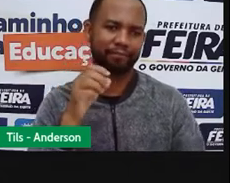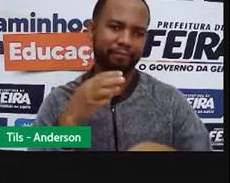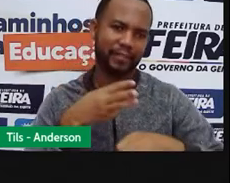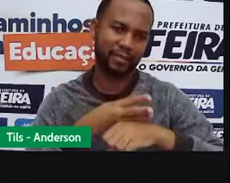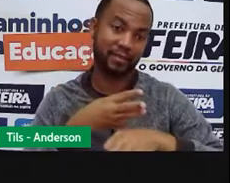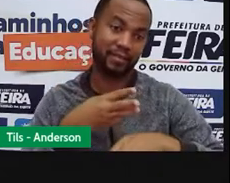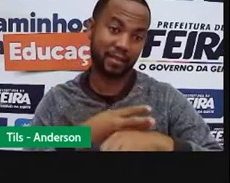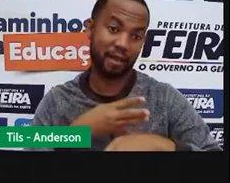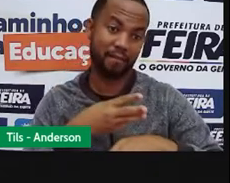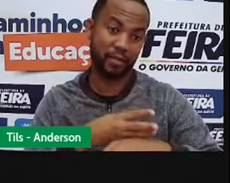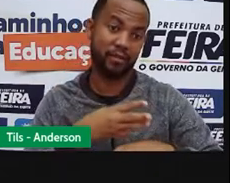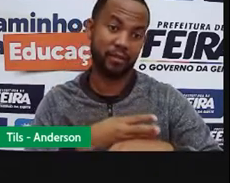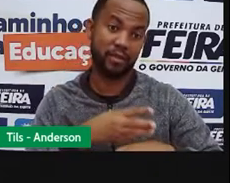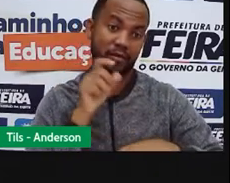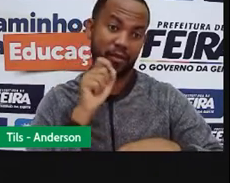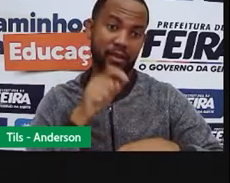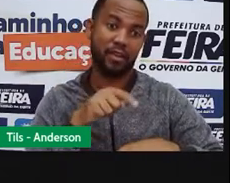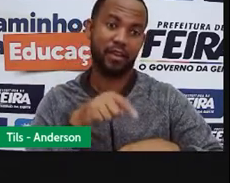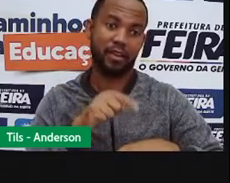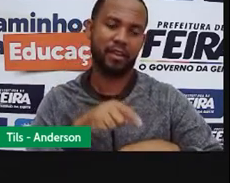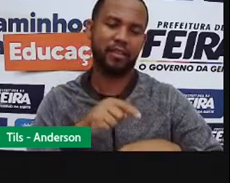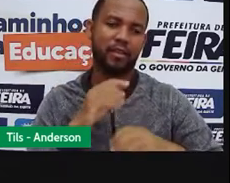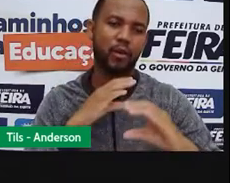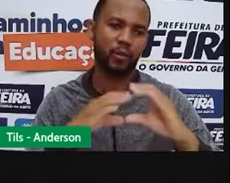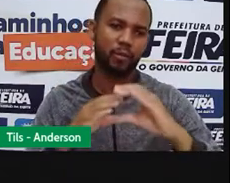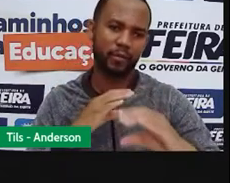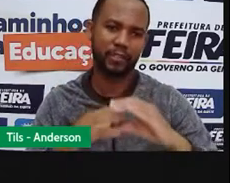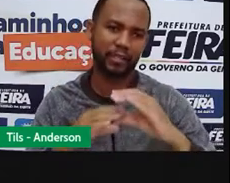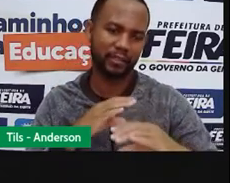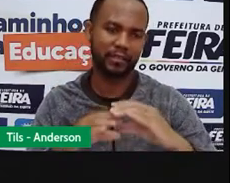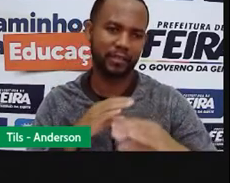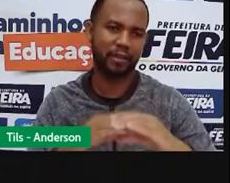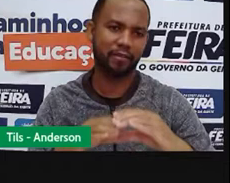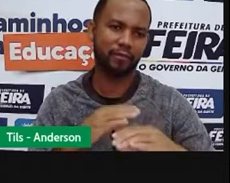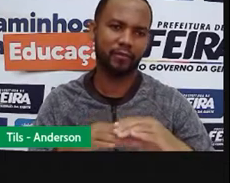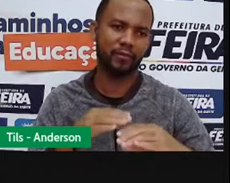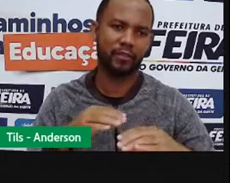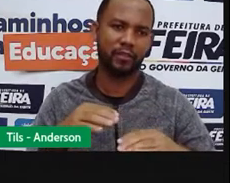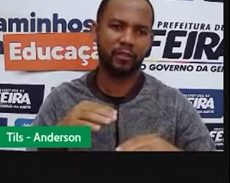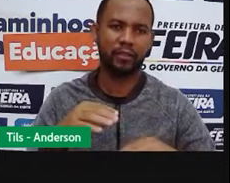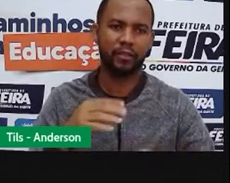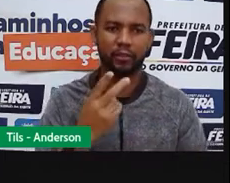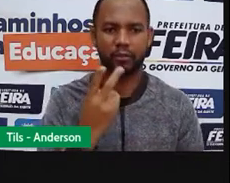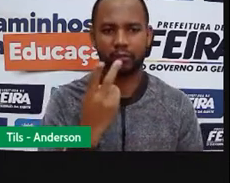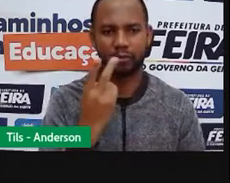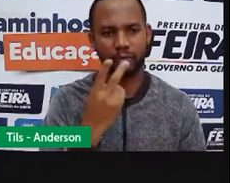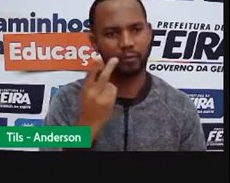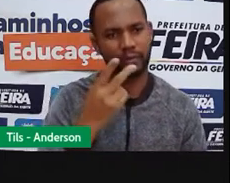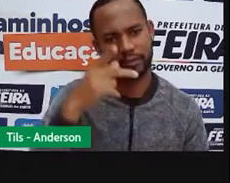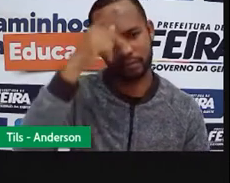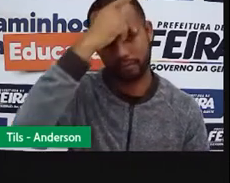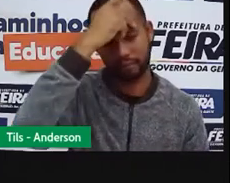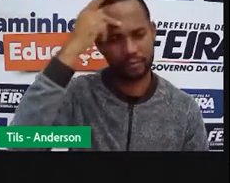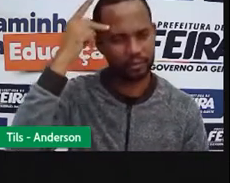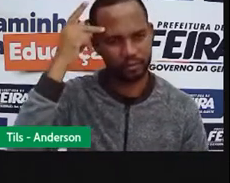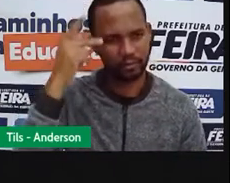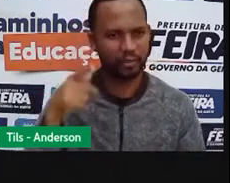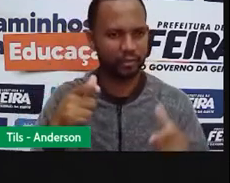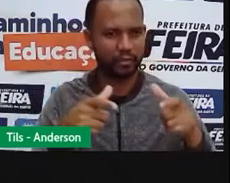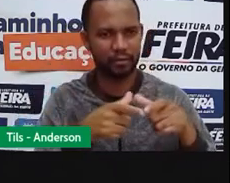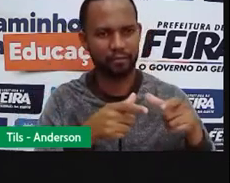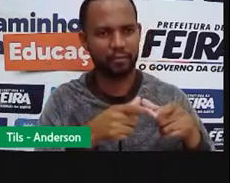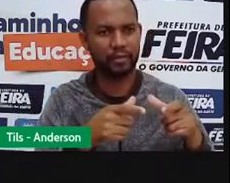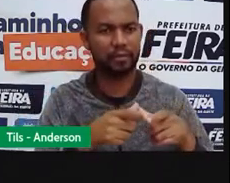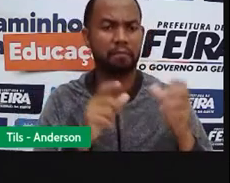proporciona essa comunicação interpessoal entre pessoas que pode ser